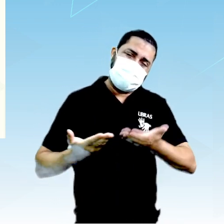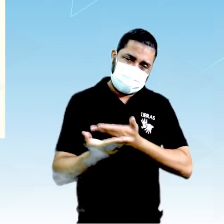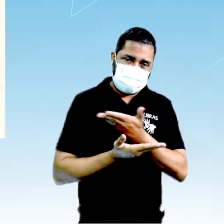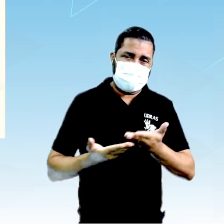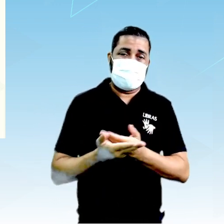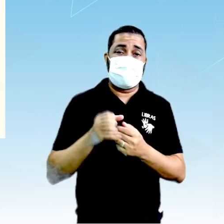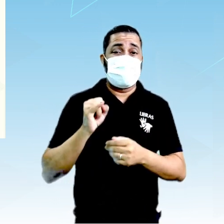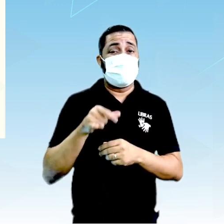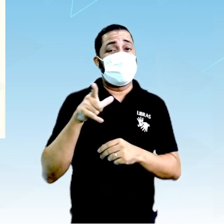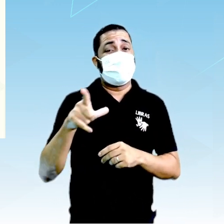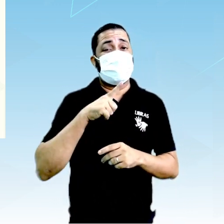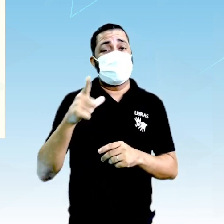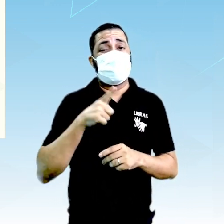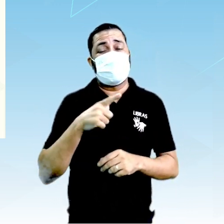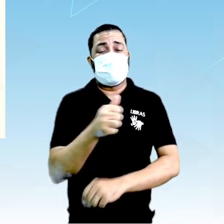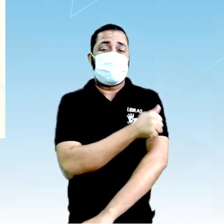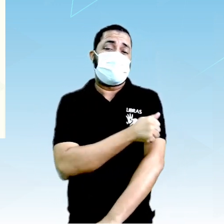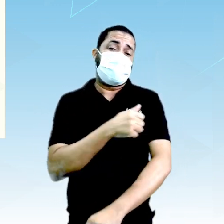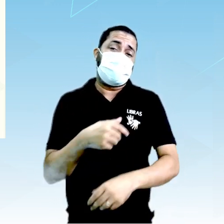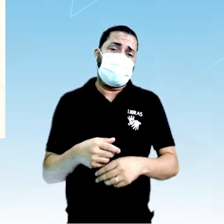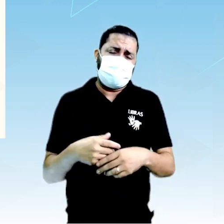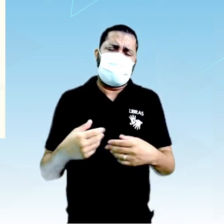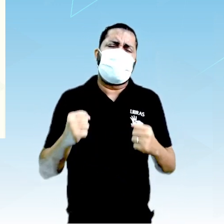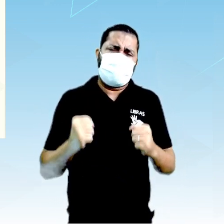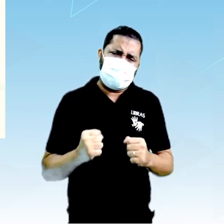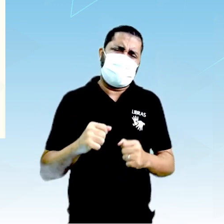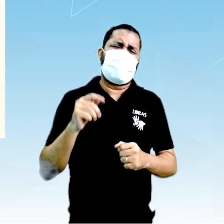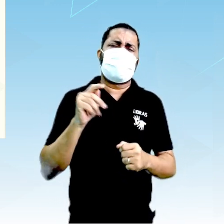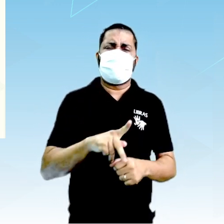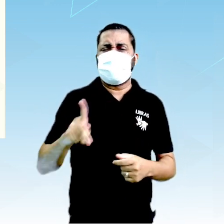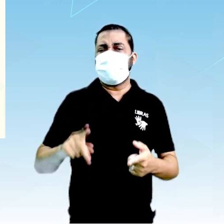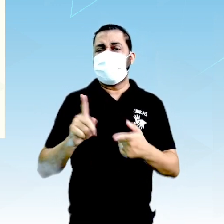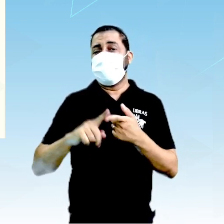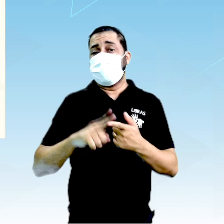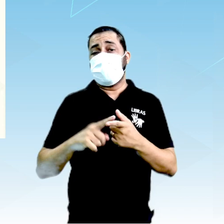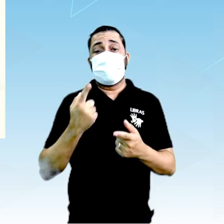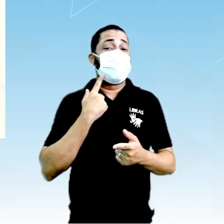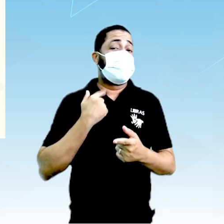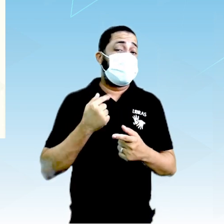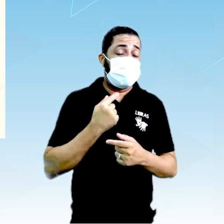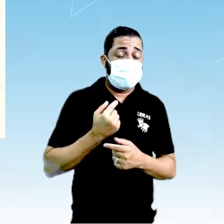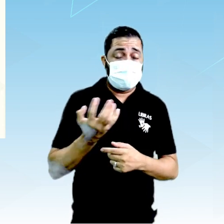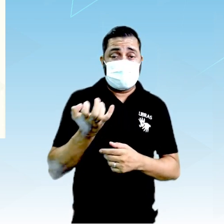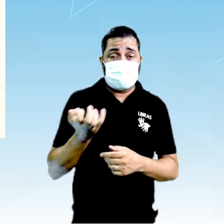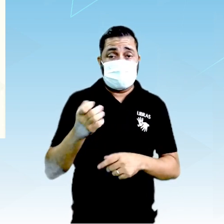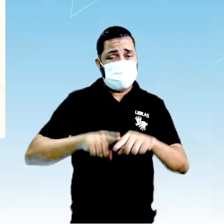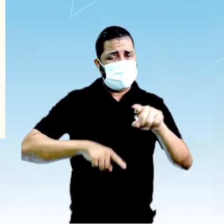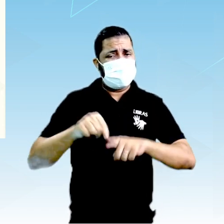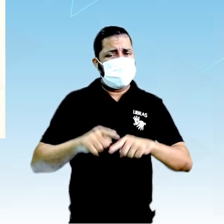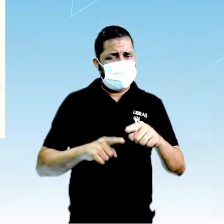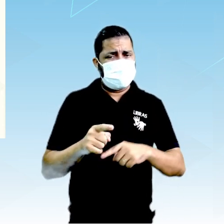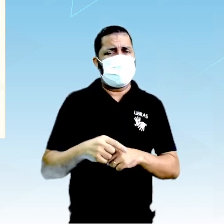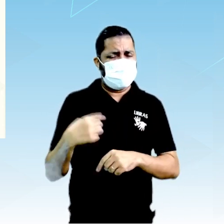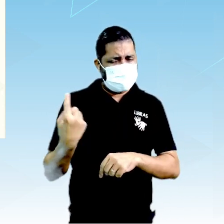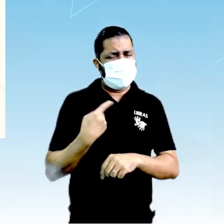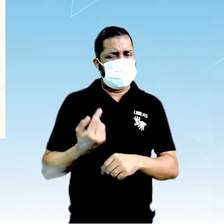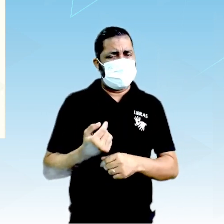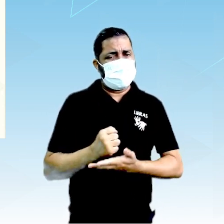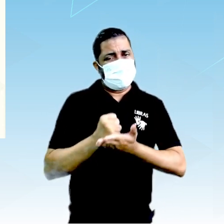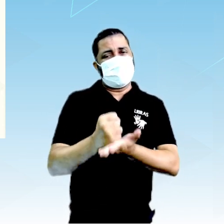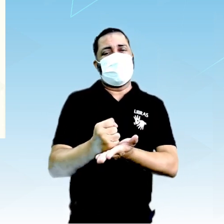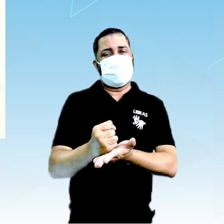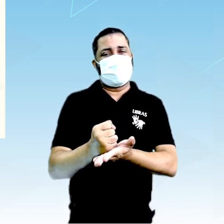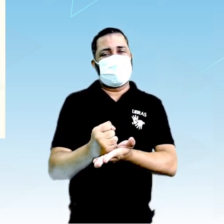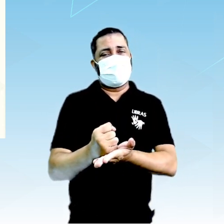Se você tiver aí tanto aluno como professor o desejo de obter esse material, estamos aí à disposição para ajudar, tá